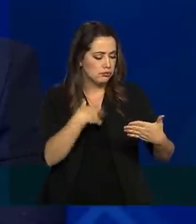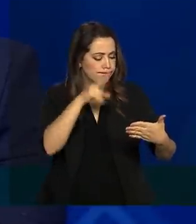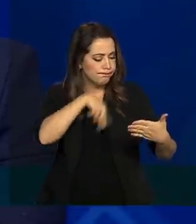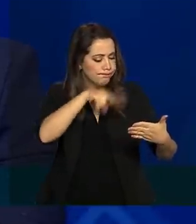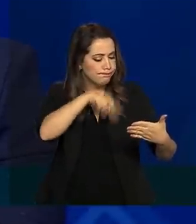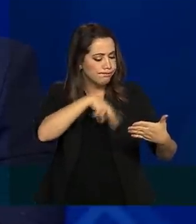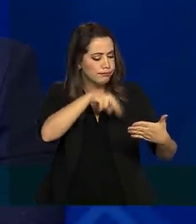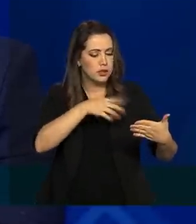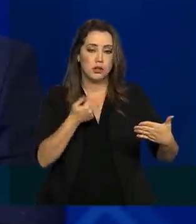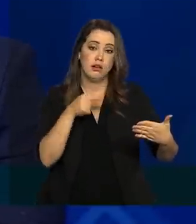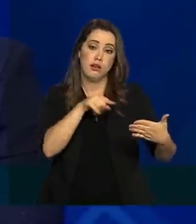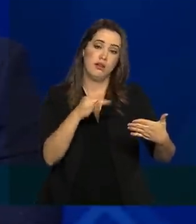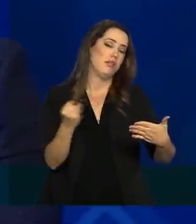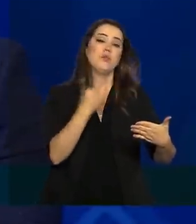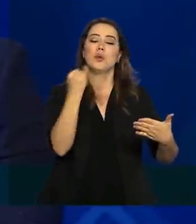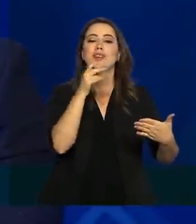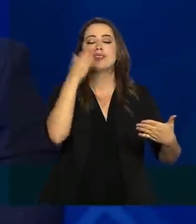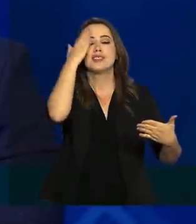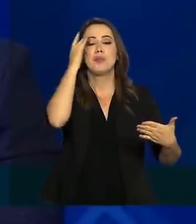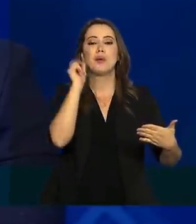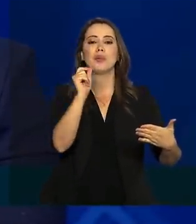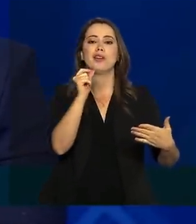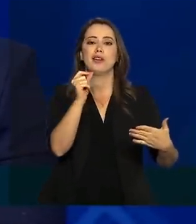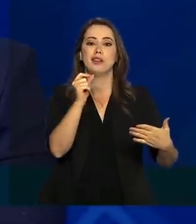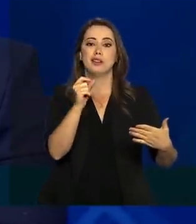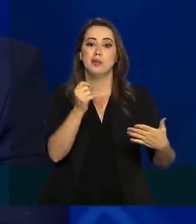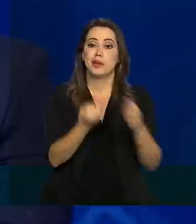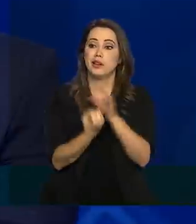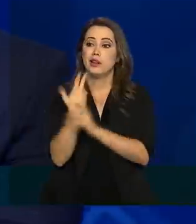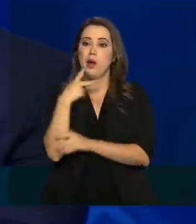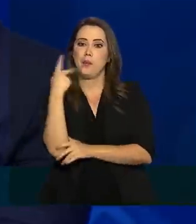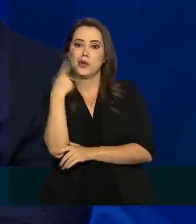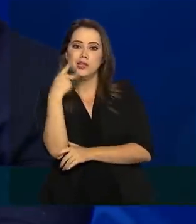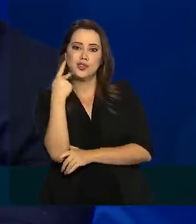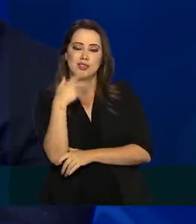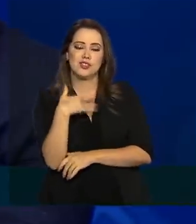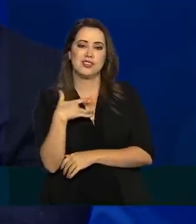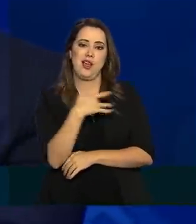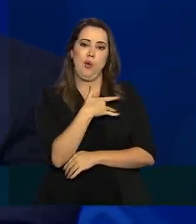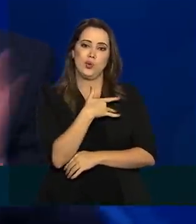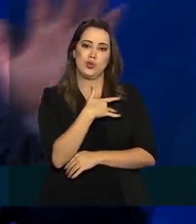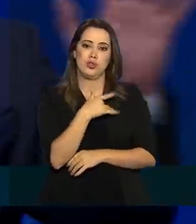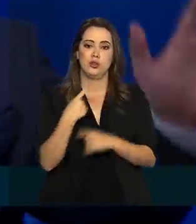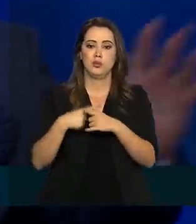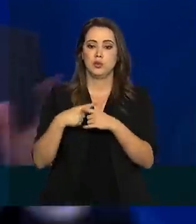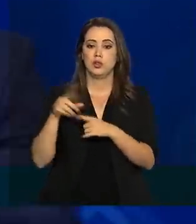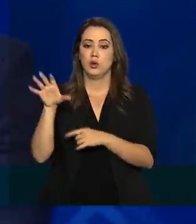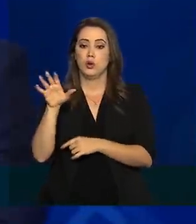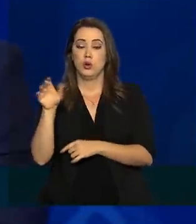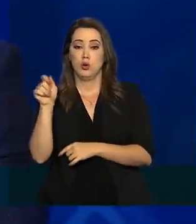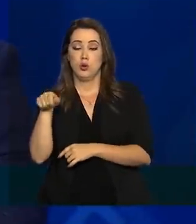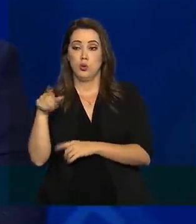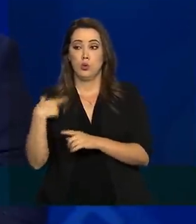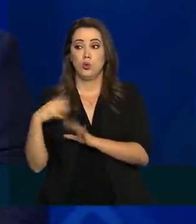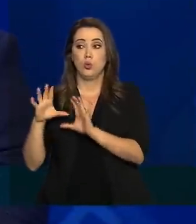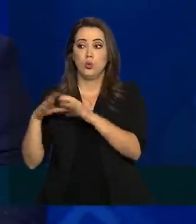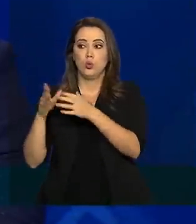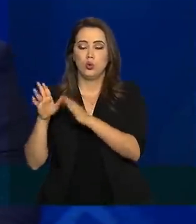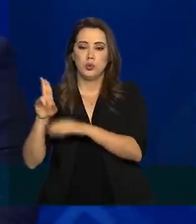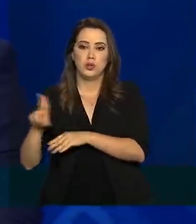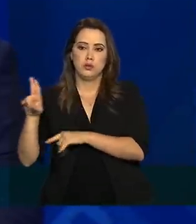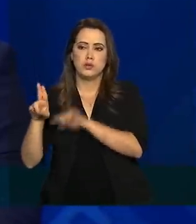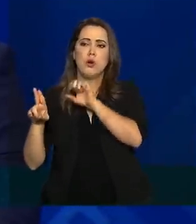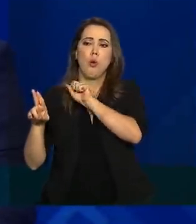utilidade dela é nortear políticas de saúde. Para a gente, a parte acadêmica é com o reitor, para a gente, a gente precisa